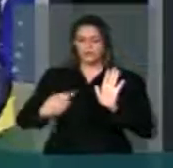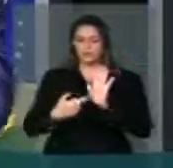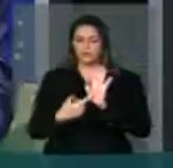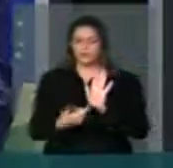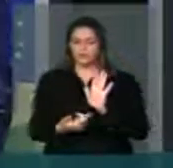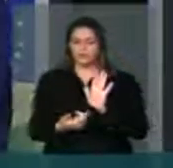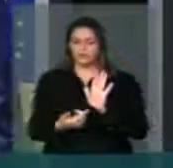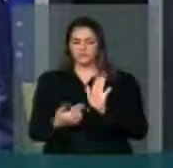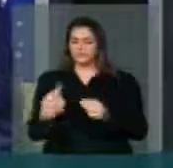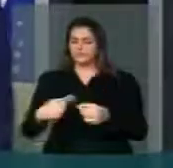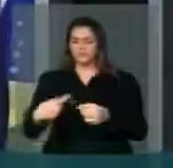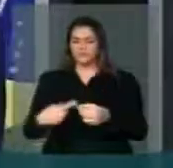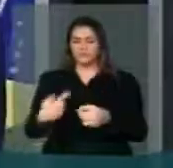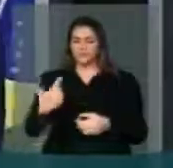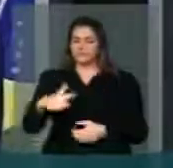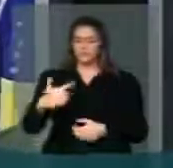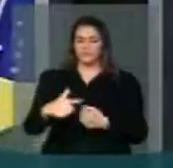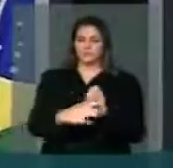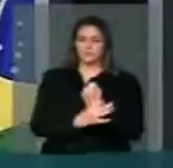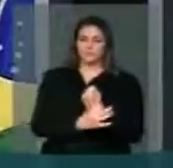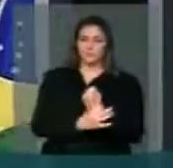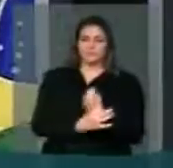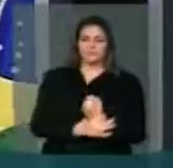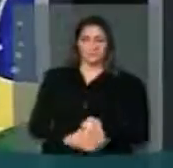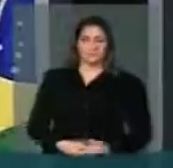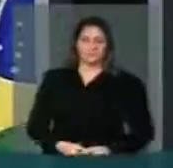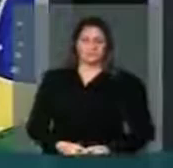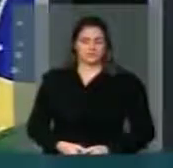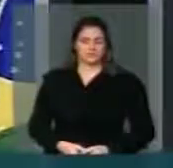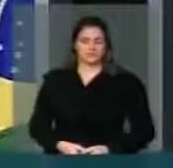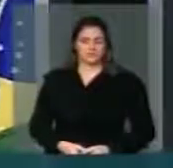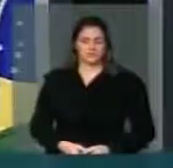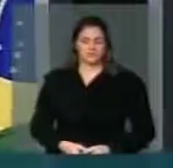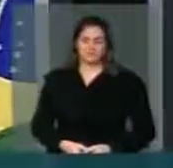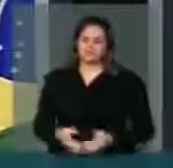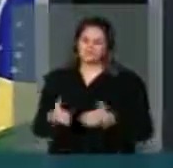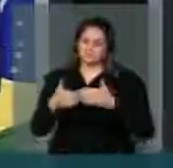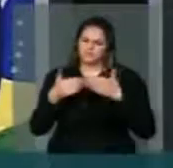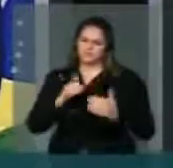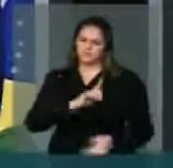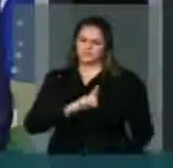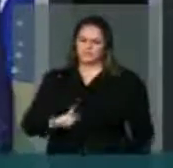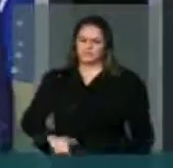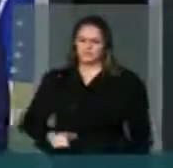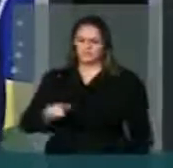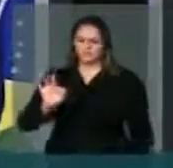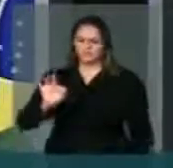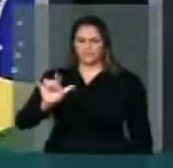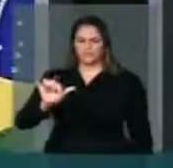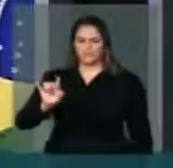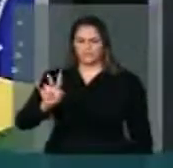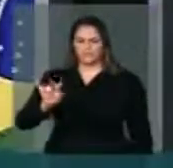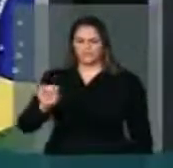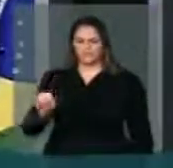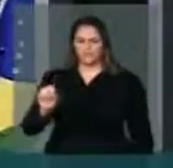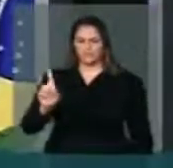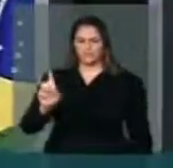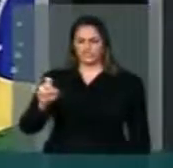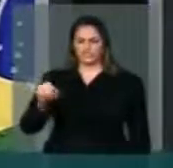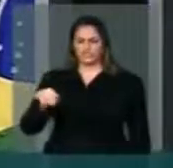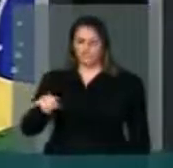de que a cidade não tem mais nenhuma segurança. Quero pedir ao seu governador, Flávio Dino, que previdencie